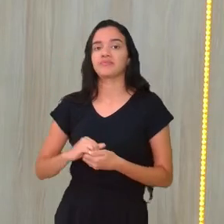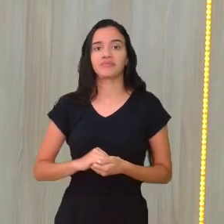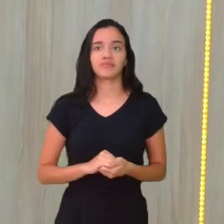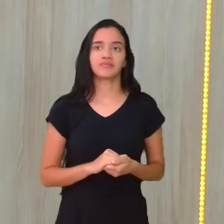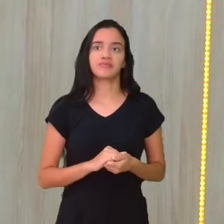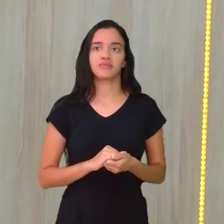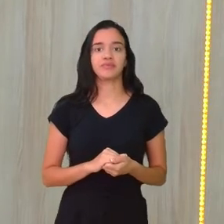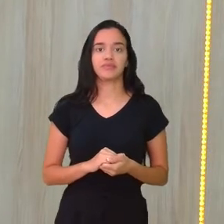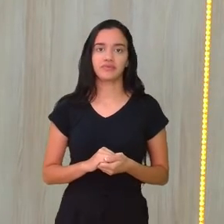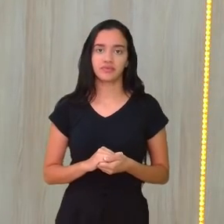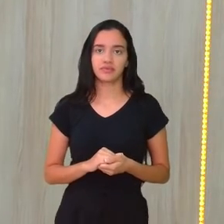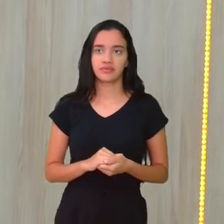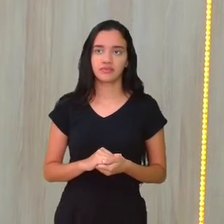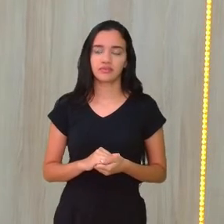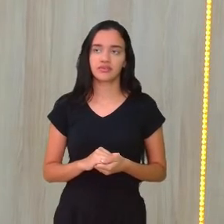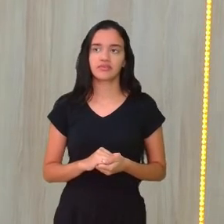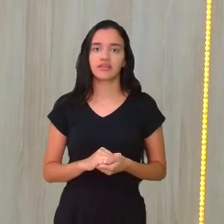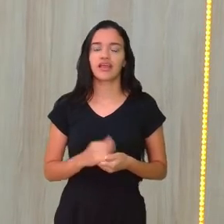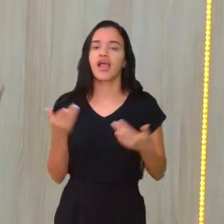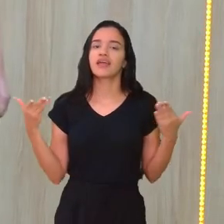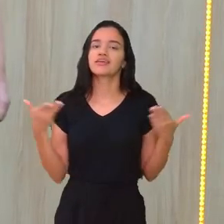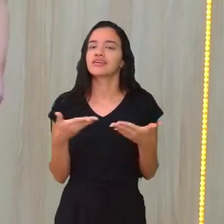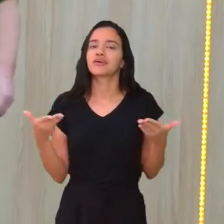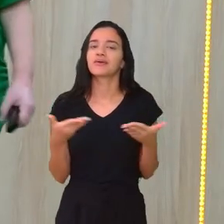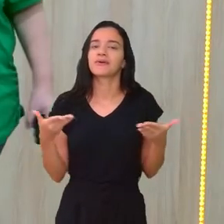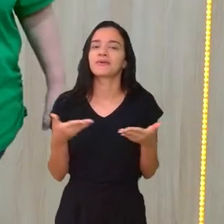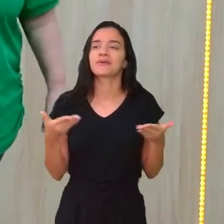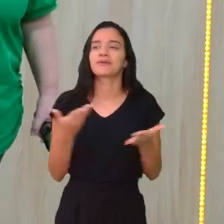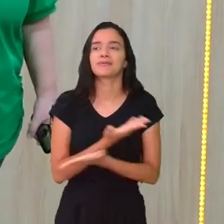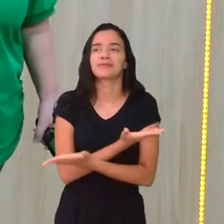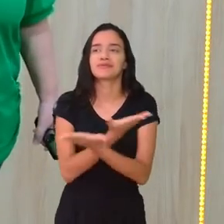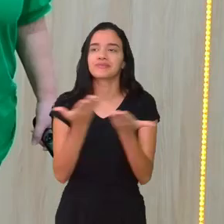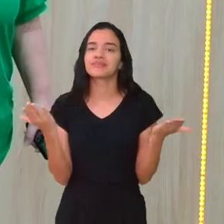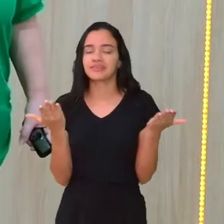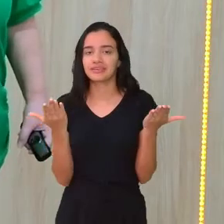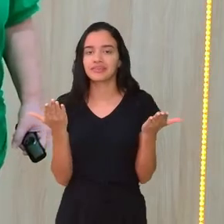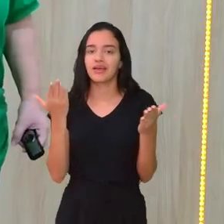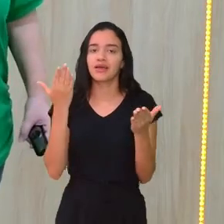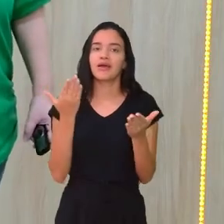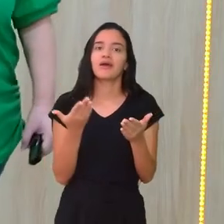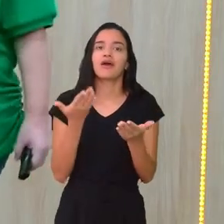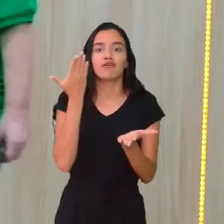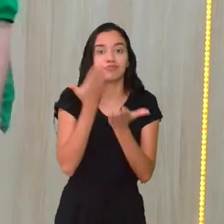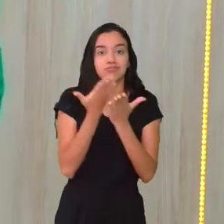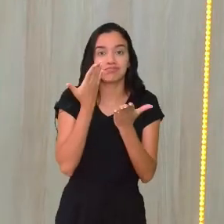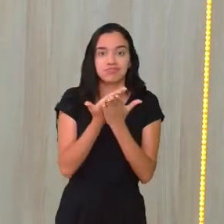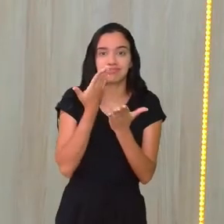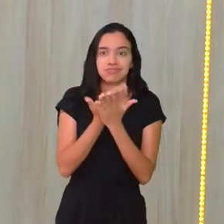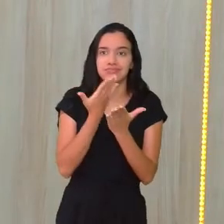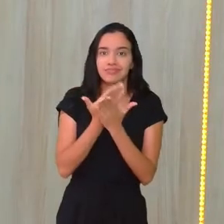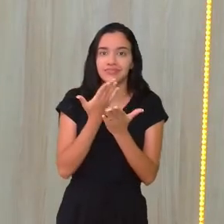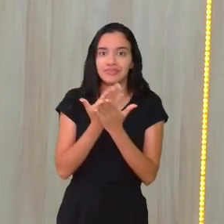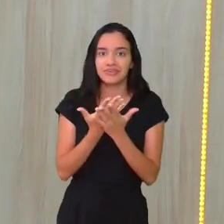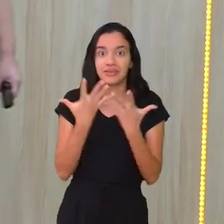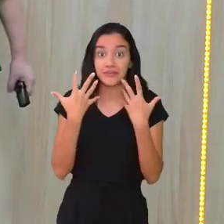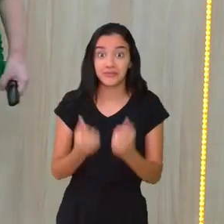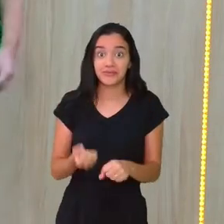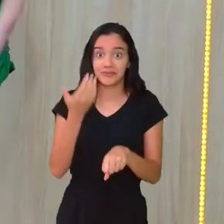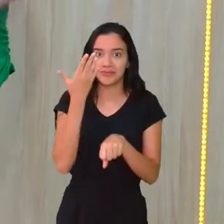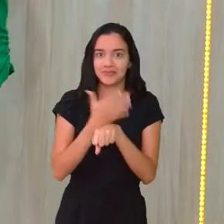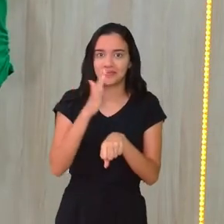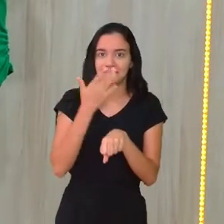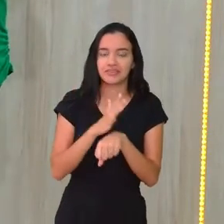Tá? E agora, é para vocês. É para a próxima aula. Vamos praticar?